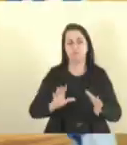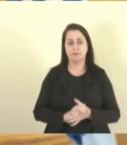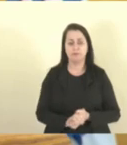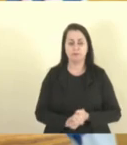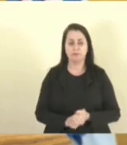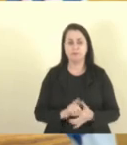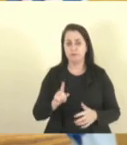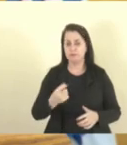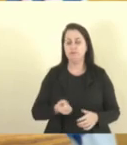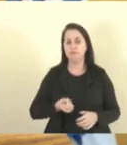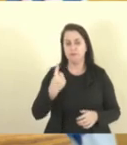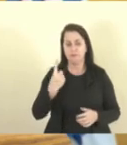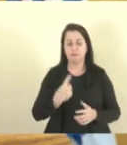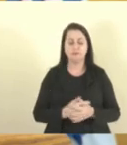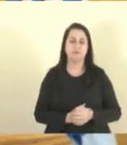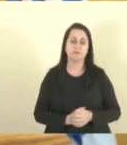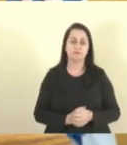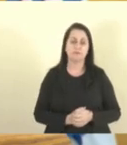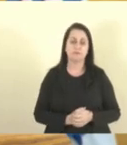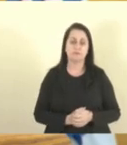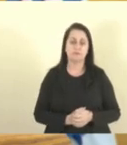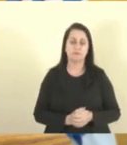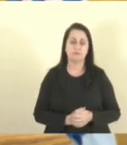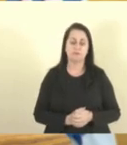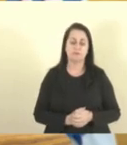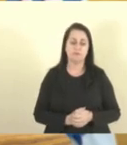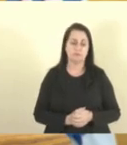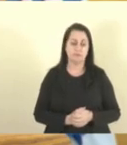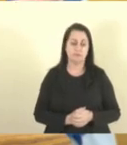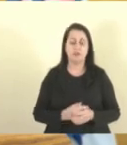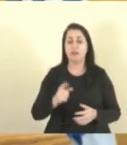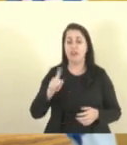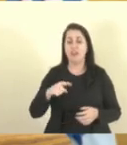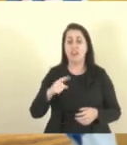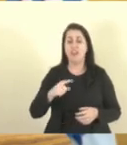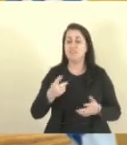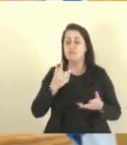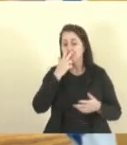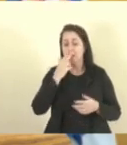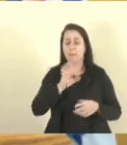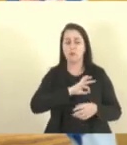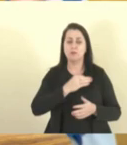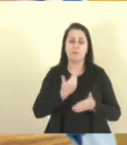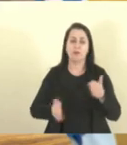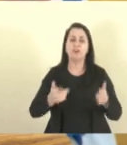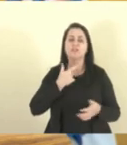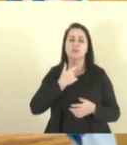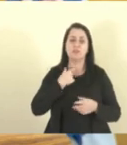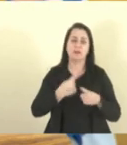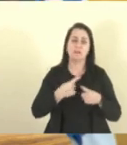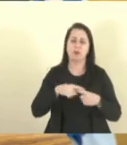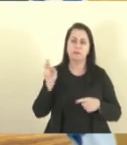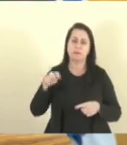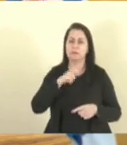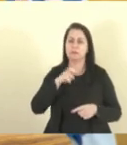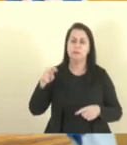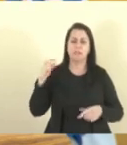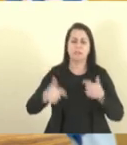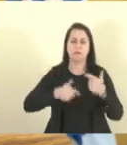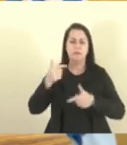absurdo, inclusive, tira, tira ali, aquela vontade do policial, o cara sobe, morre, desce, morre,